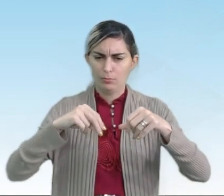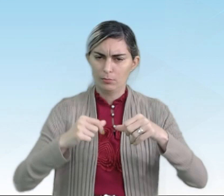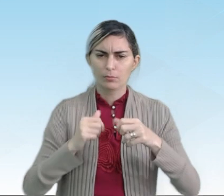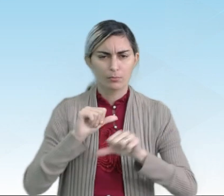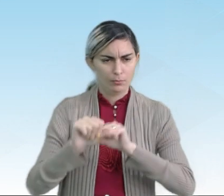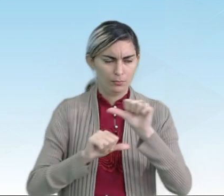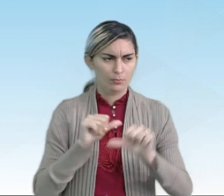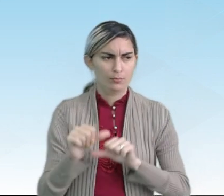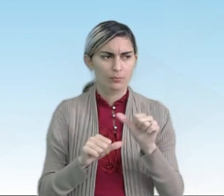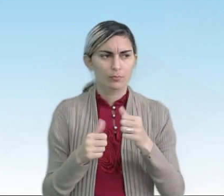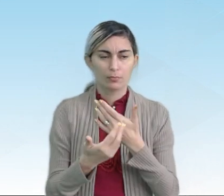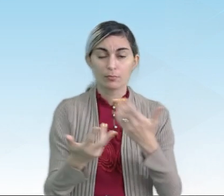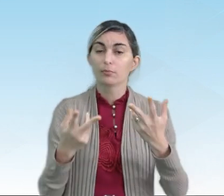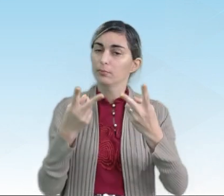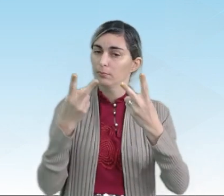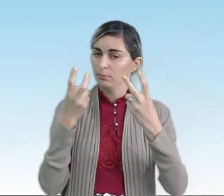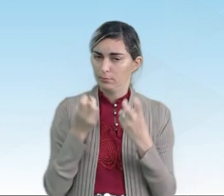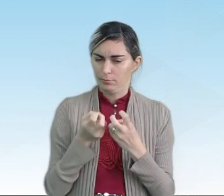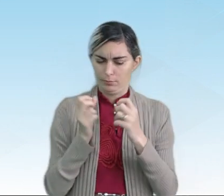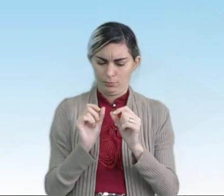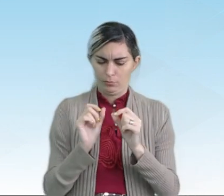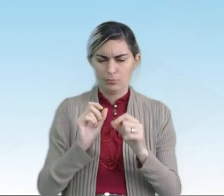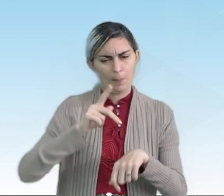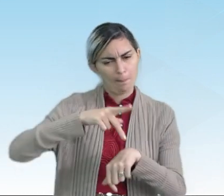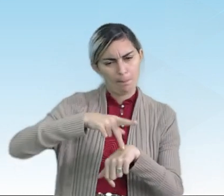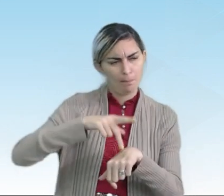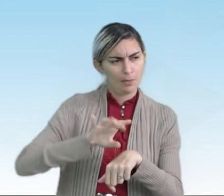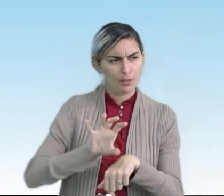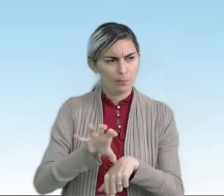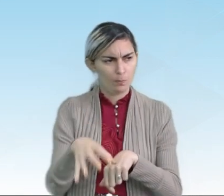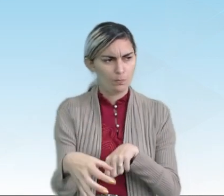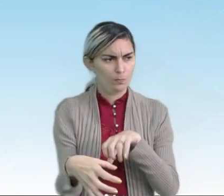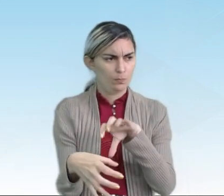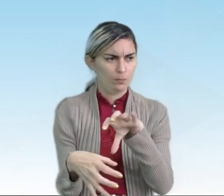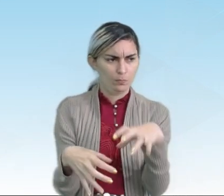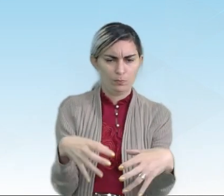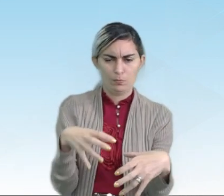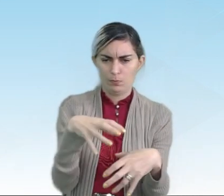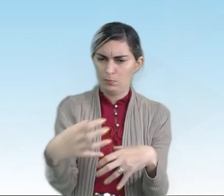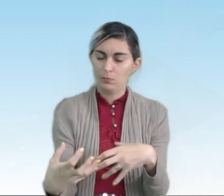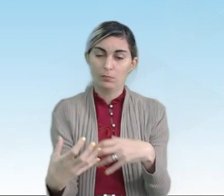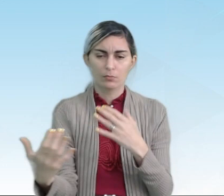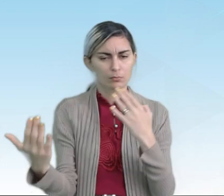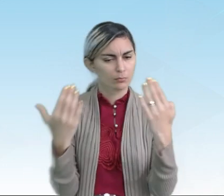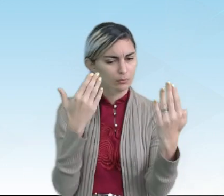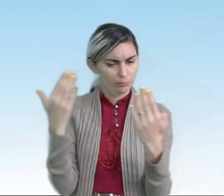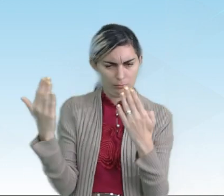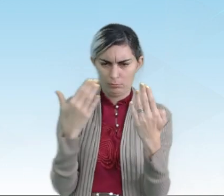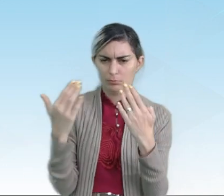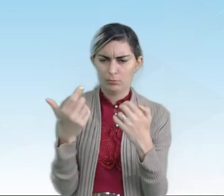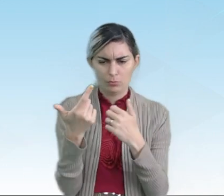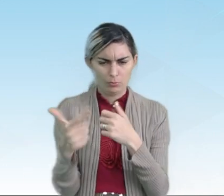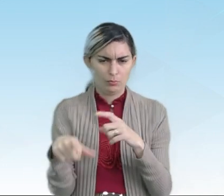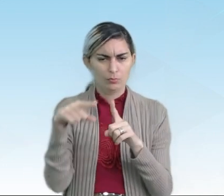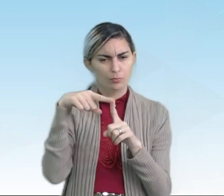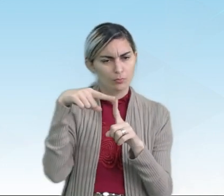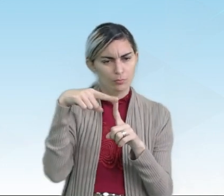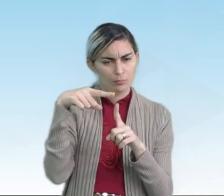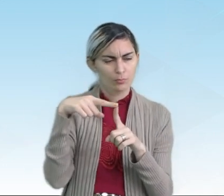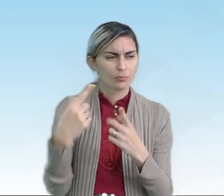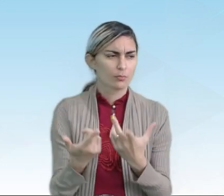E assim percebemos que as rochas sedimentares são, em comparação aos demais tipos,